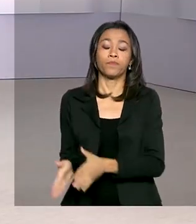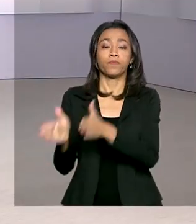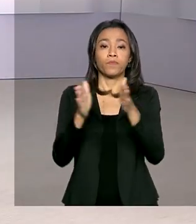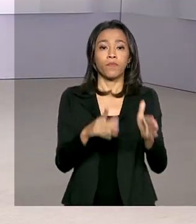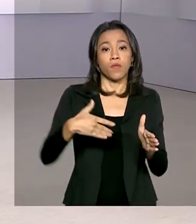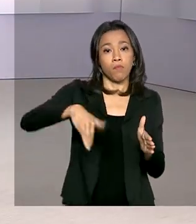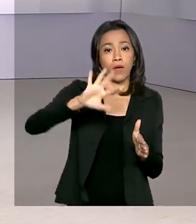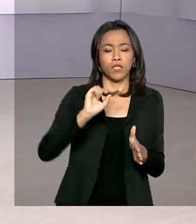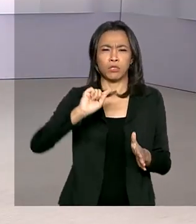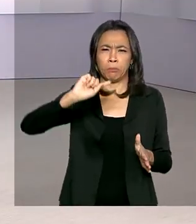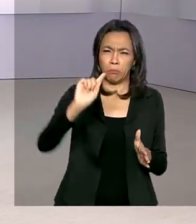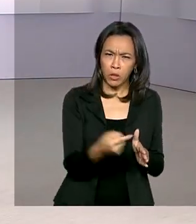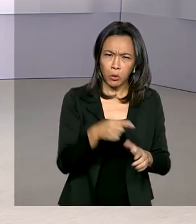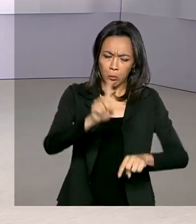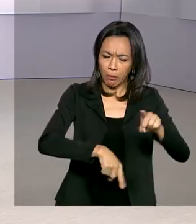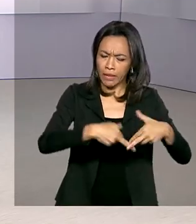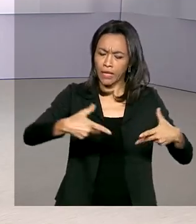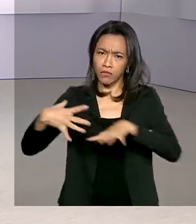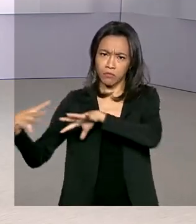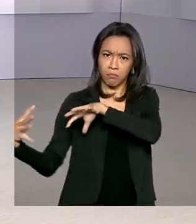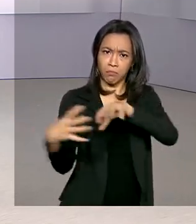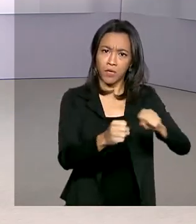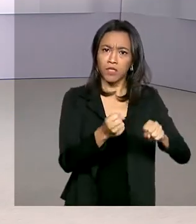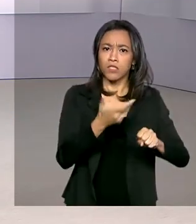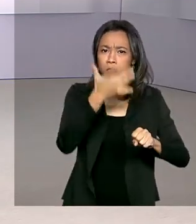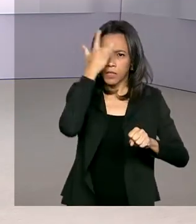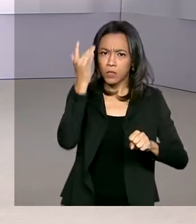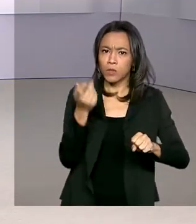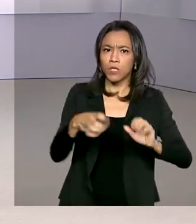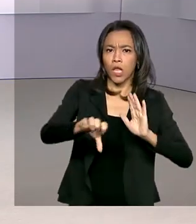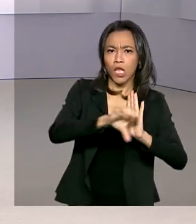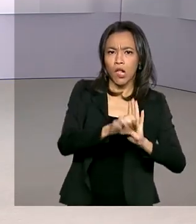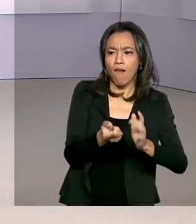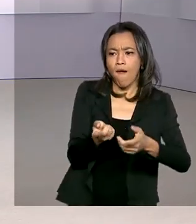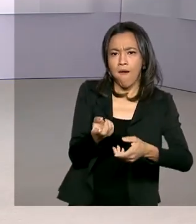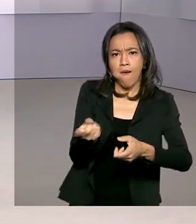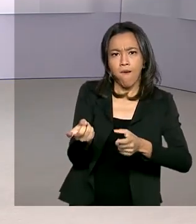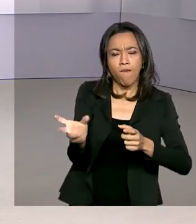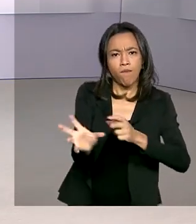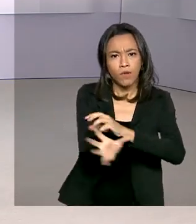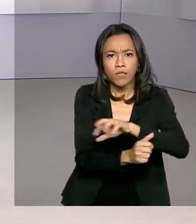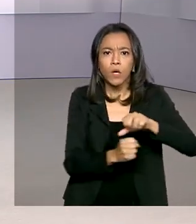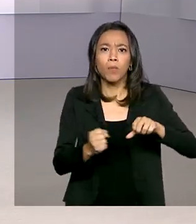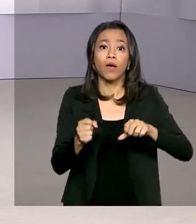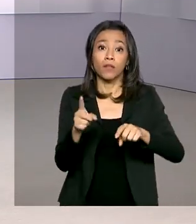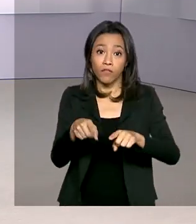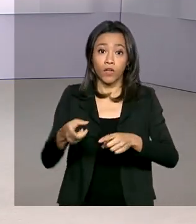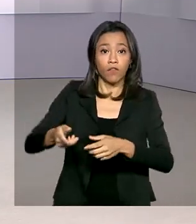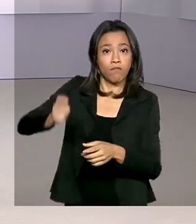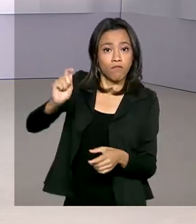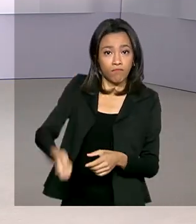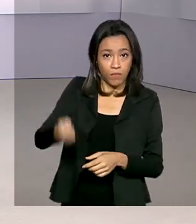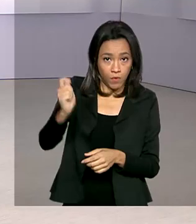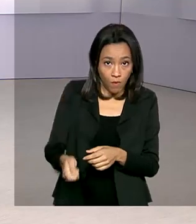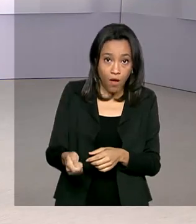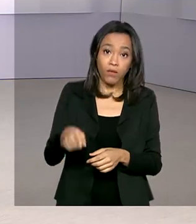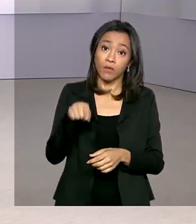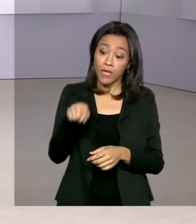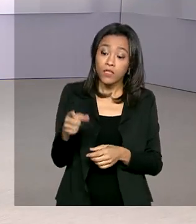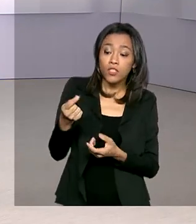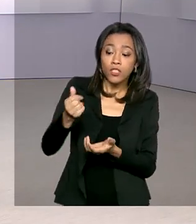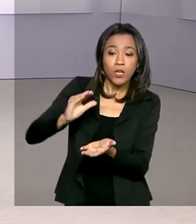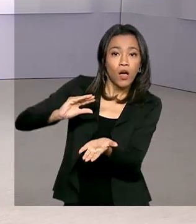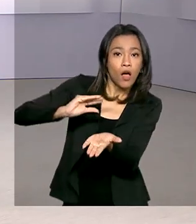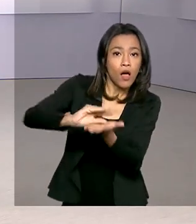de mil bens apreendidos de traficantes foram leiloados pelo Ministério da Justiça e Segurança Pública. Os recursos vão para